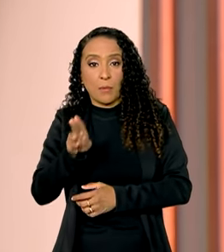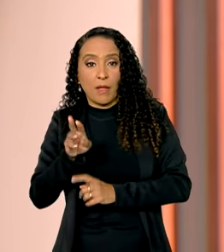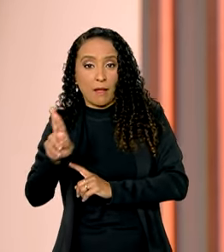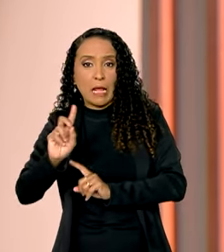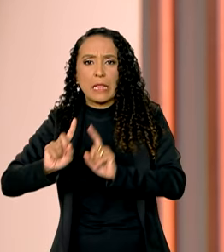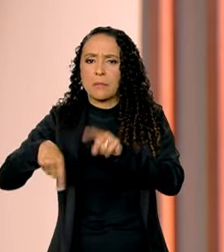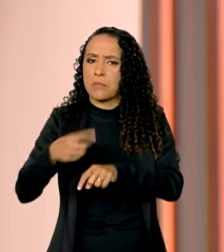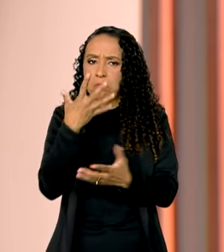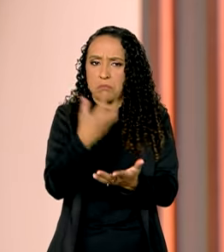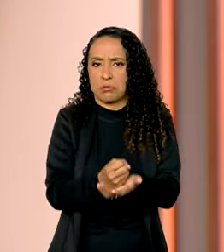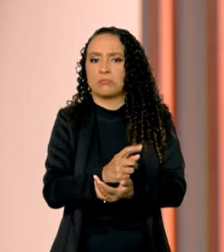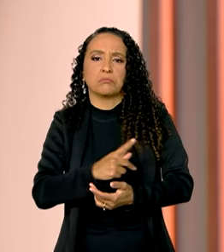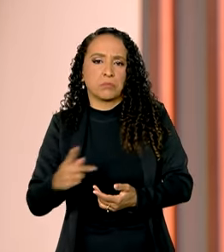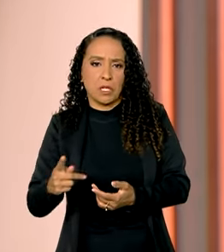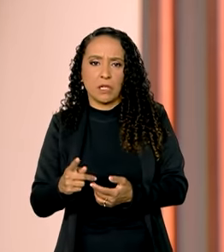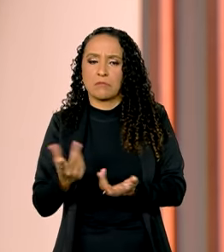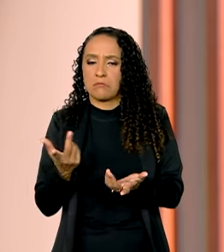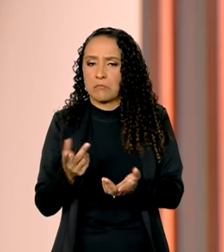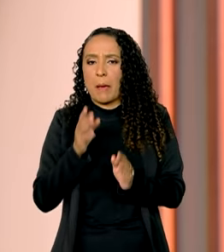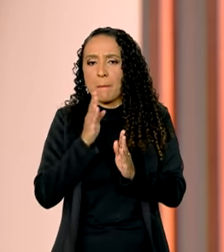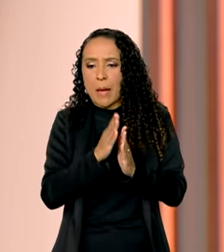Aí depois é só baixar o aplicativo e seguir os passos.